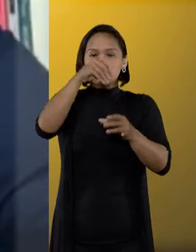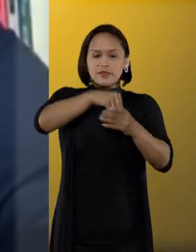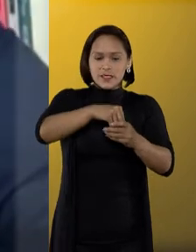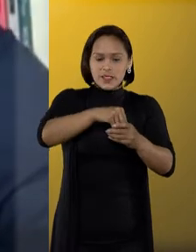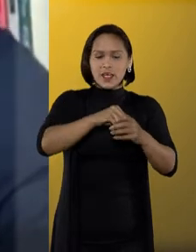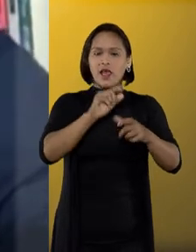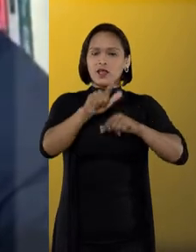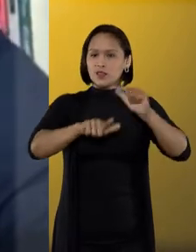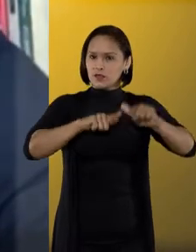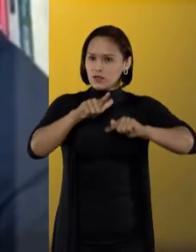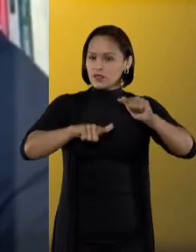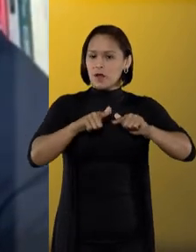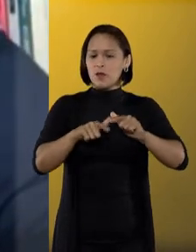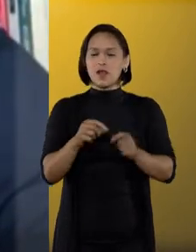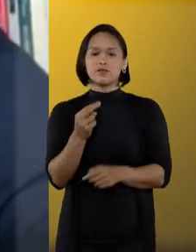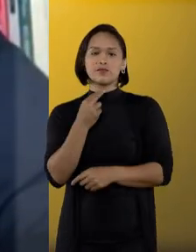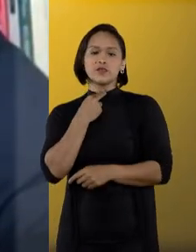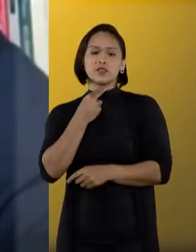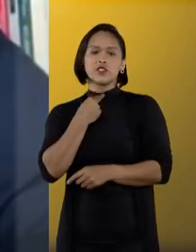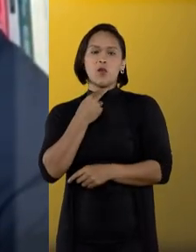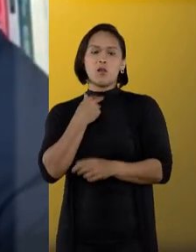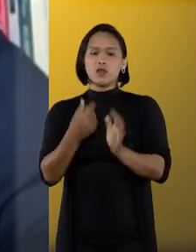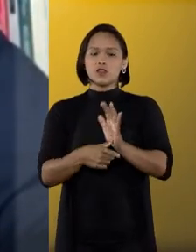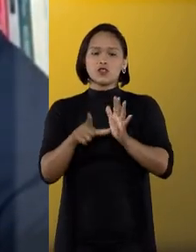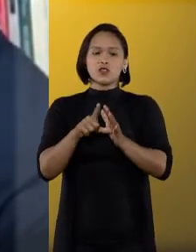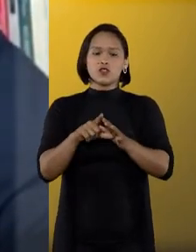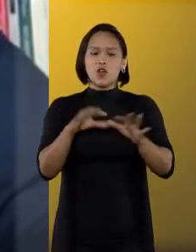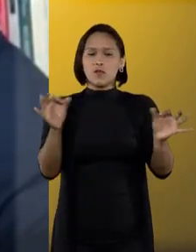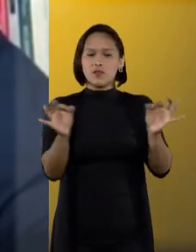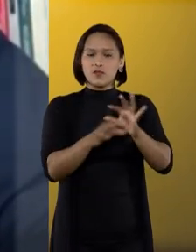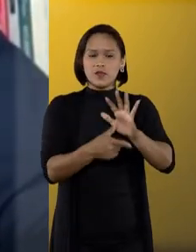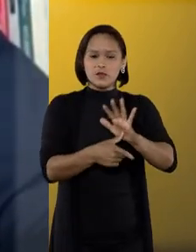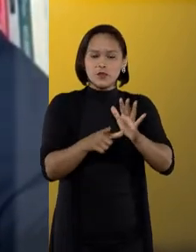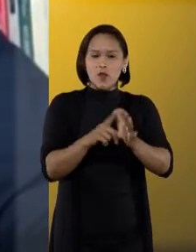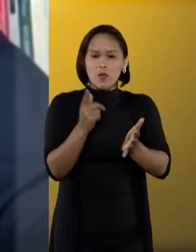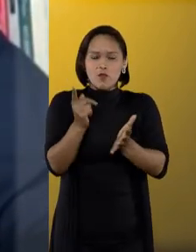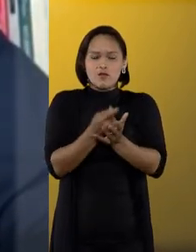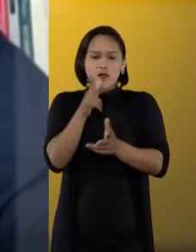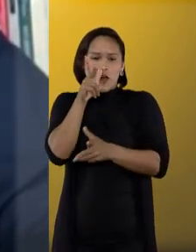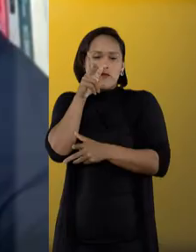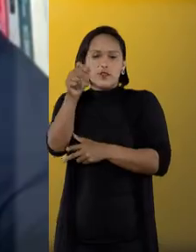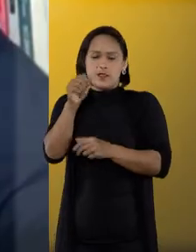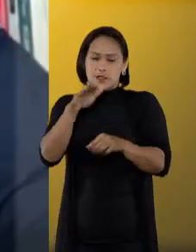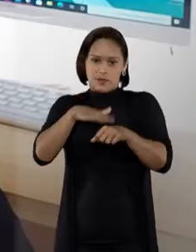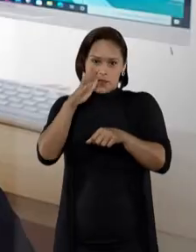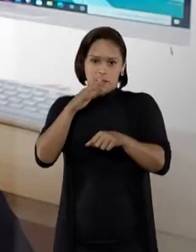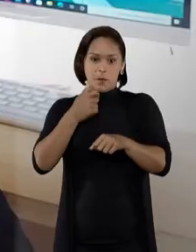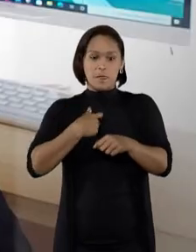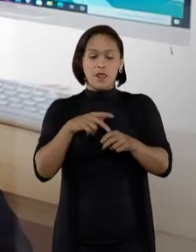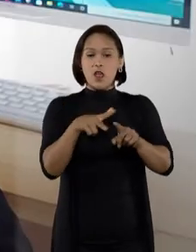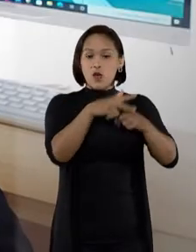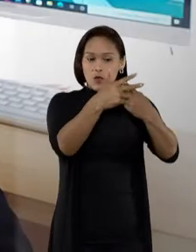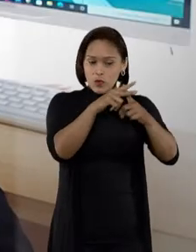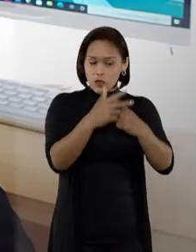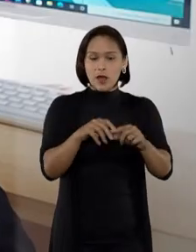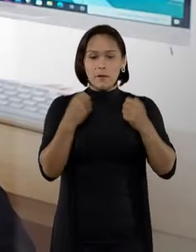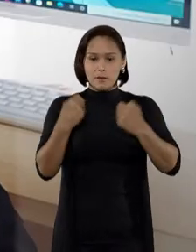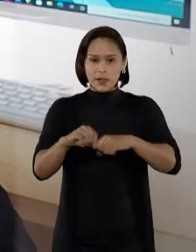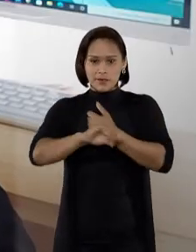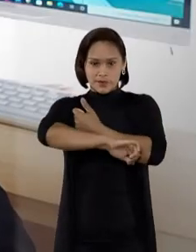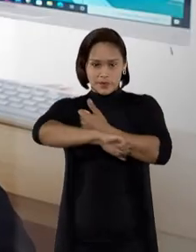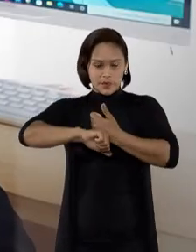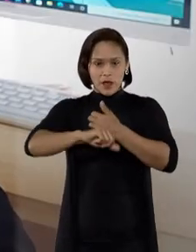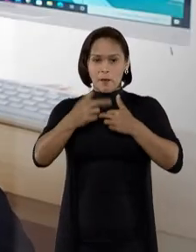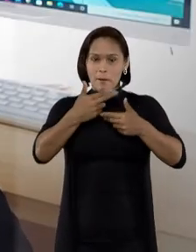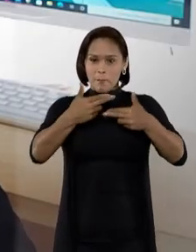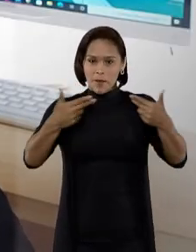dentro do risco da atividade e que, portanto, não podem ser configurados como caso fortuito ou como força maior. O dano a ser reparado